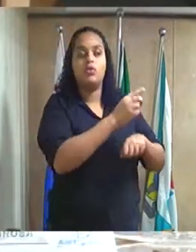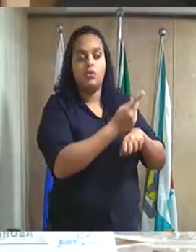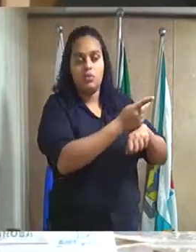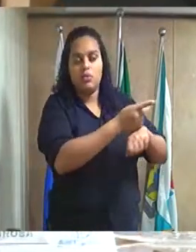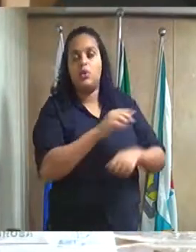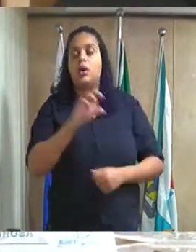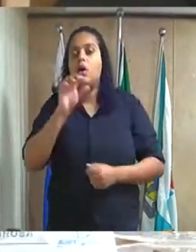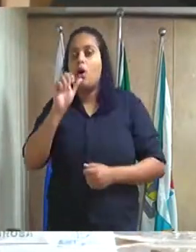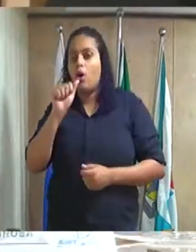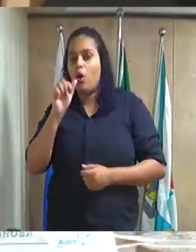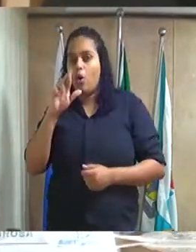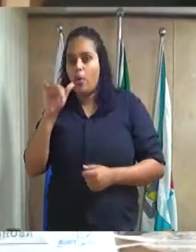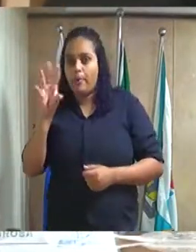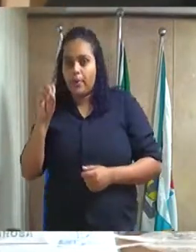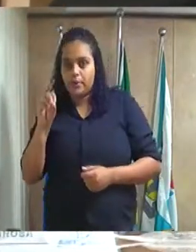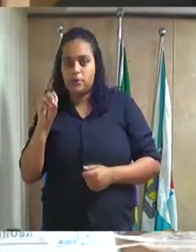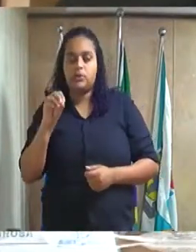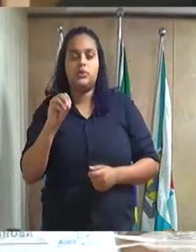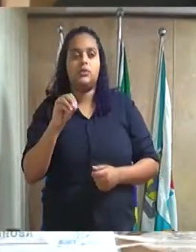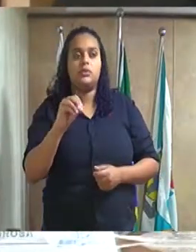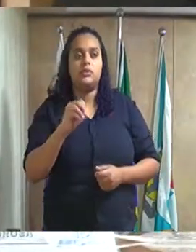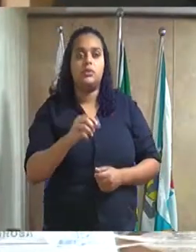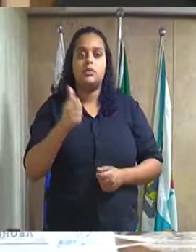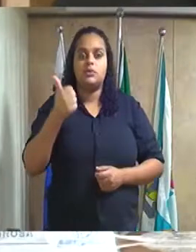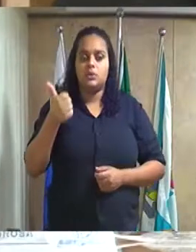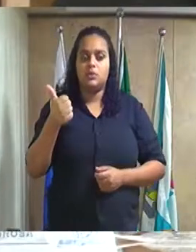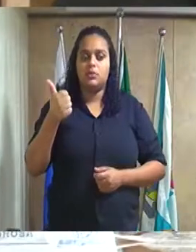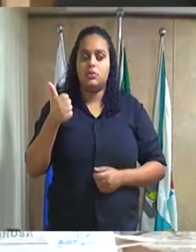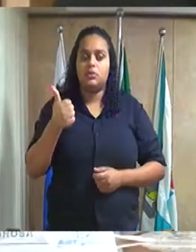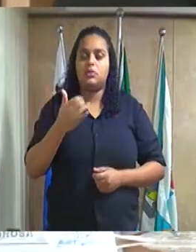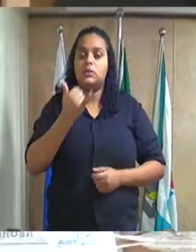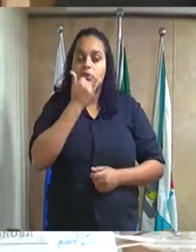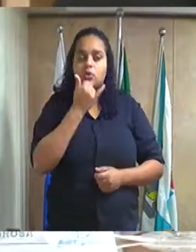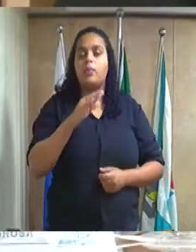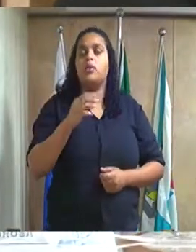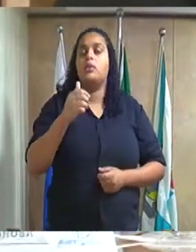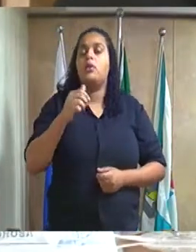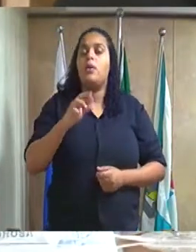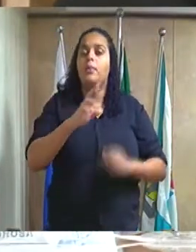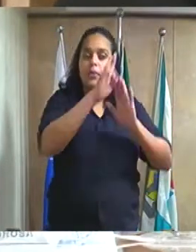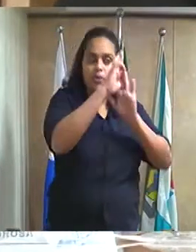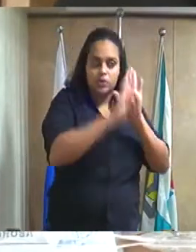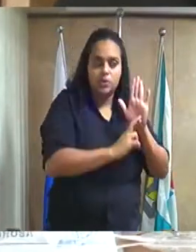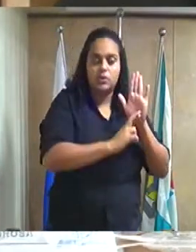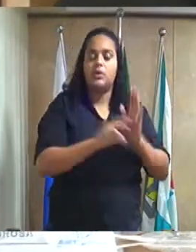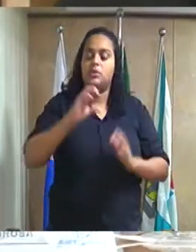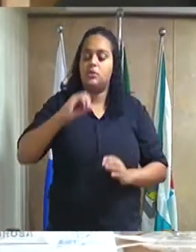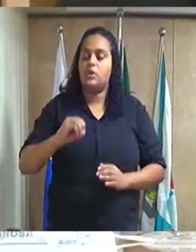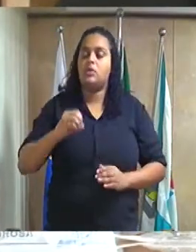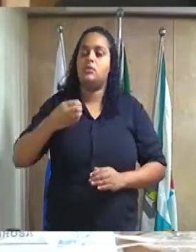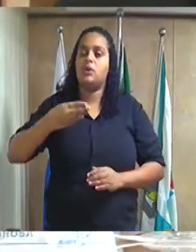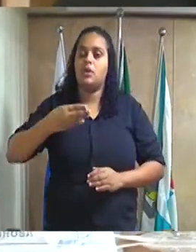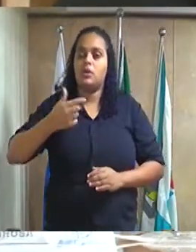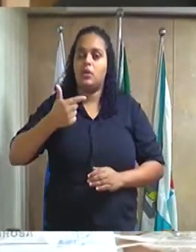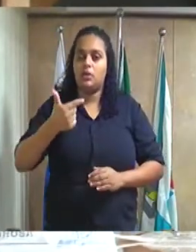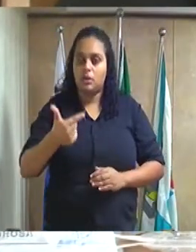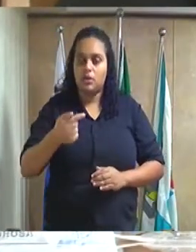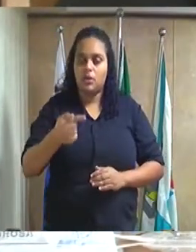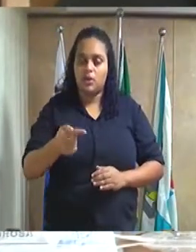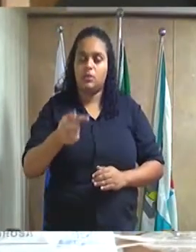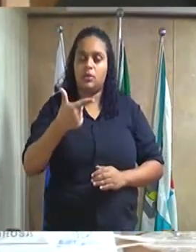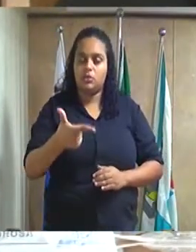projeto de resolução número cento perdão projeto de resolução número 062 de 2018